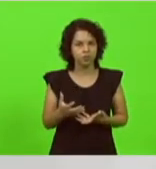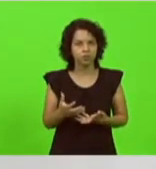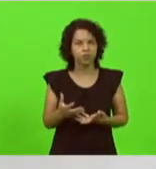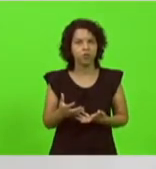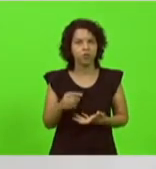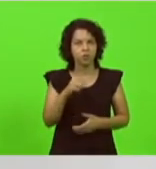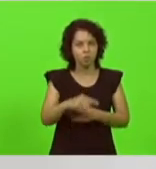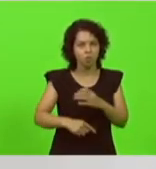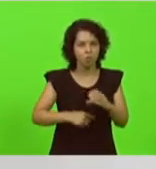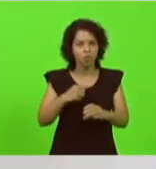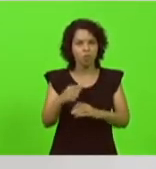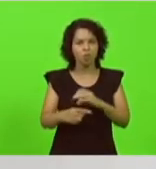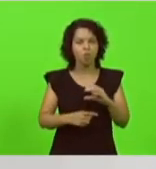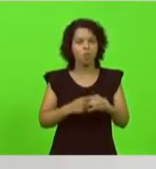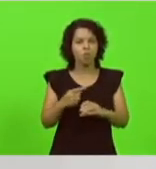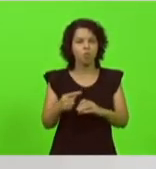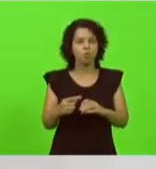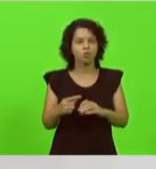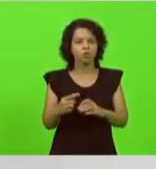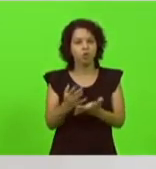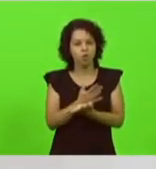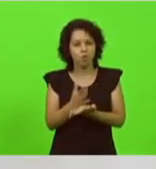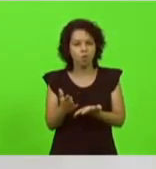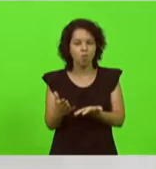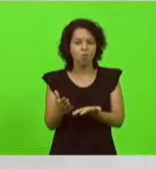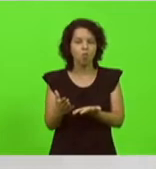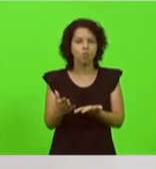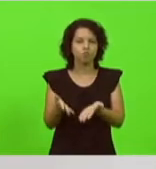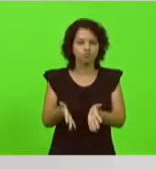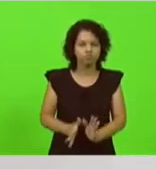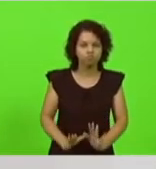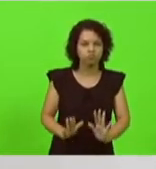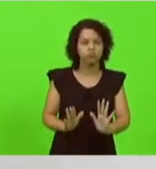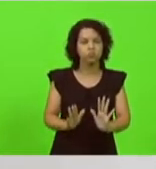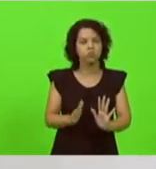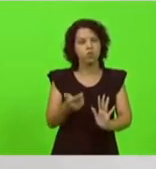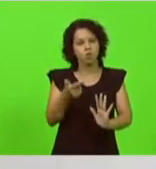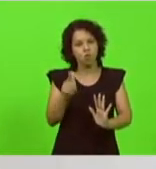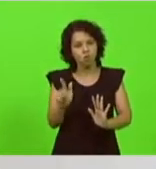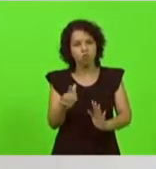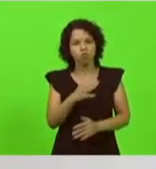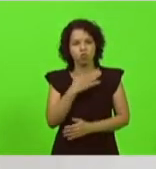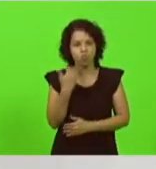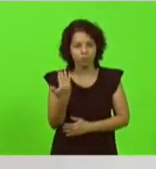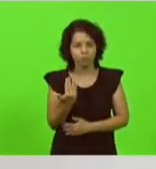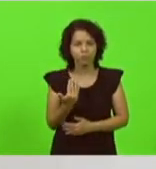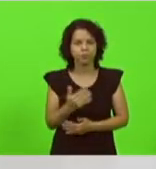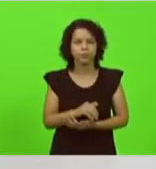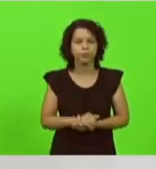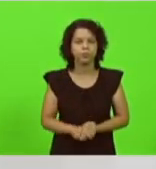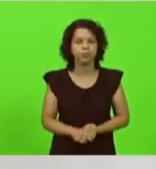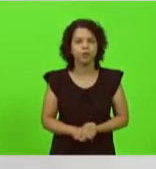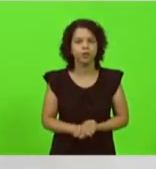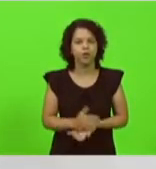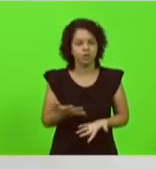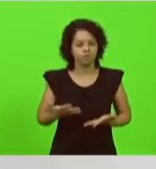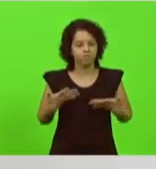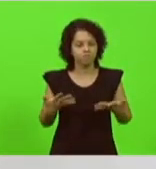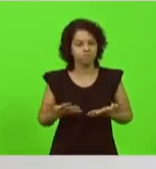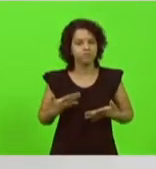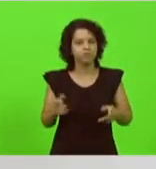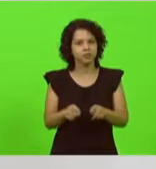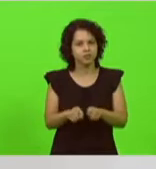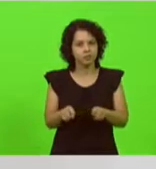e outros vêm e motivo de grande alegria também que eu compartilho com meu grande amigo